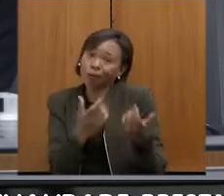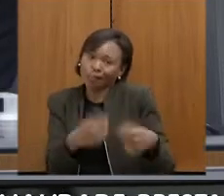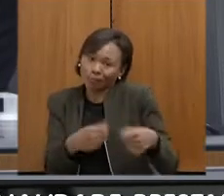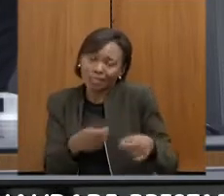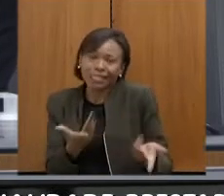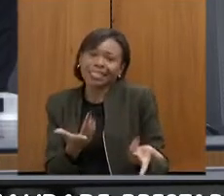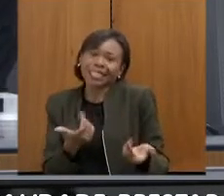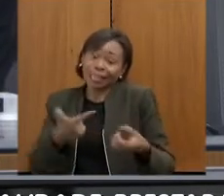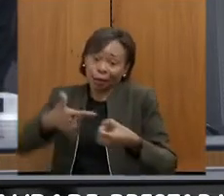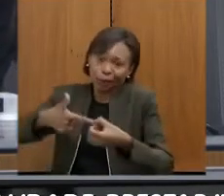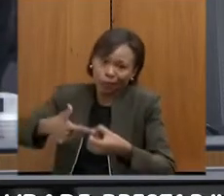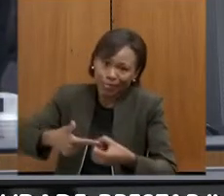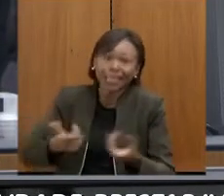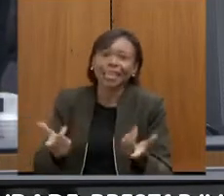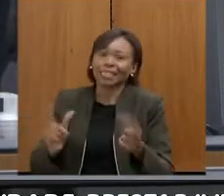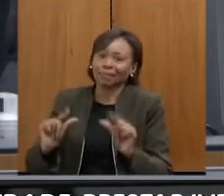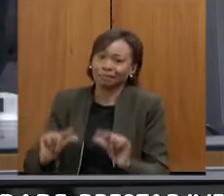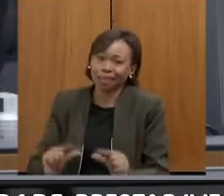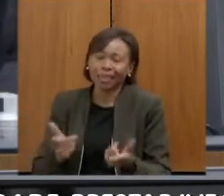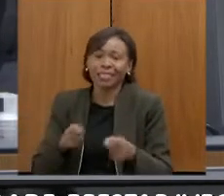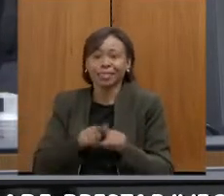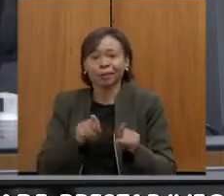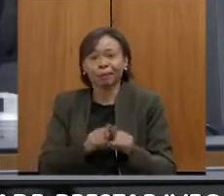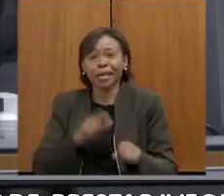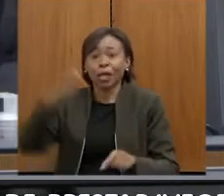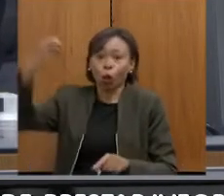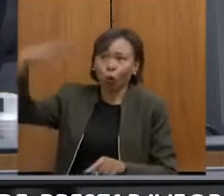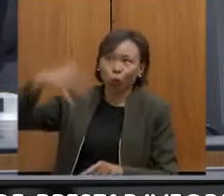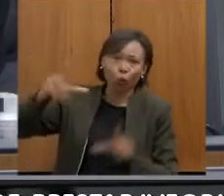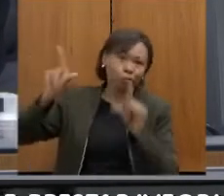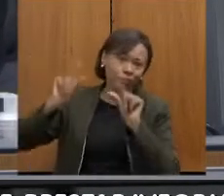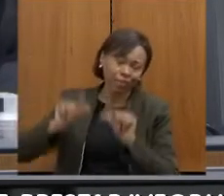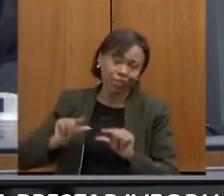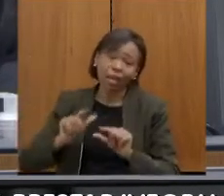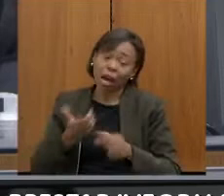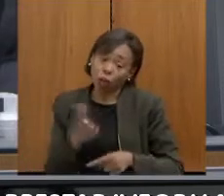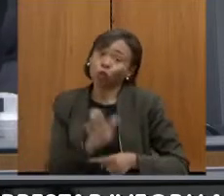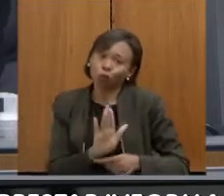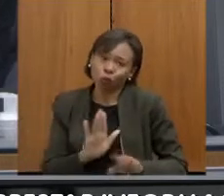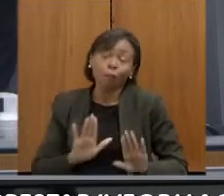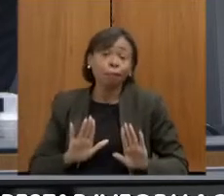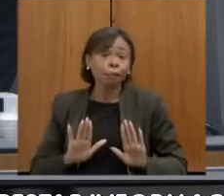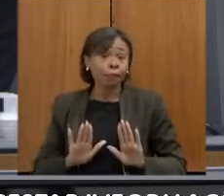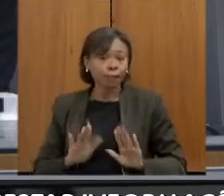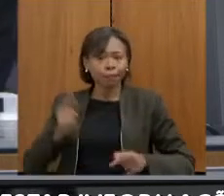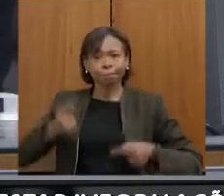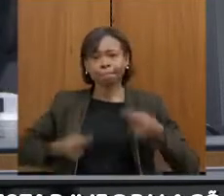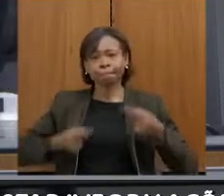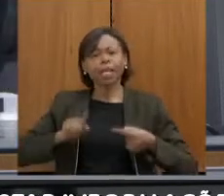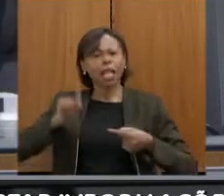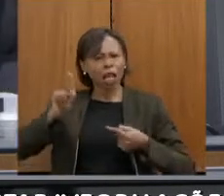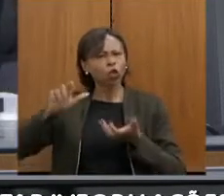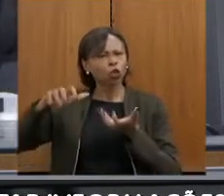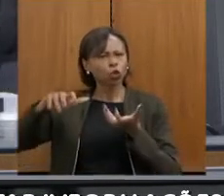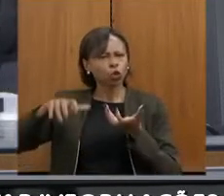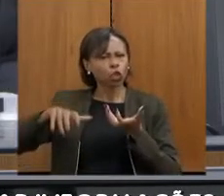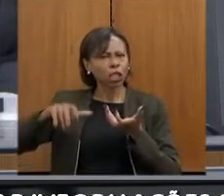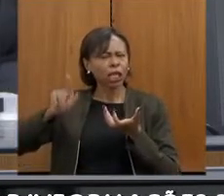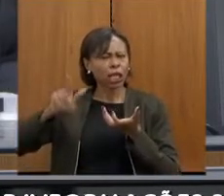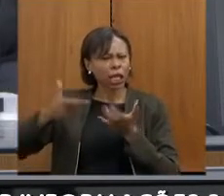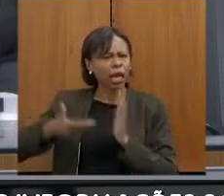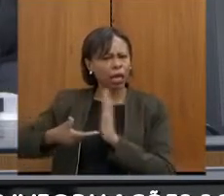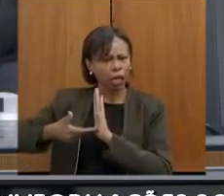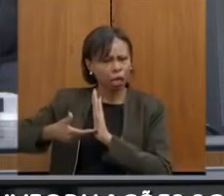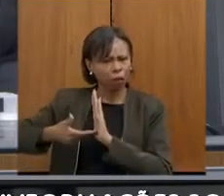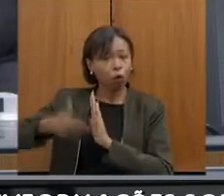a gente espera que tudo isso aconteça, que os auxílios venham. Agora, o debate, e isso o Congresso já votou, na Câmara dos Deputados,